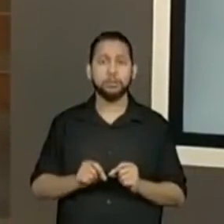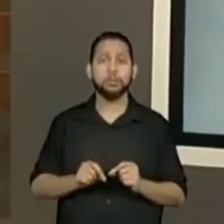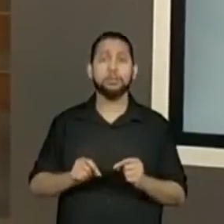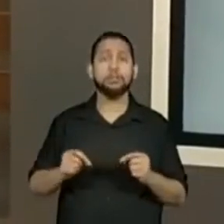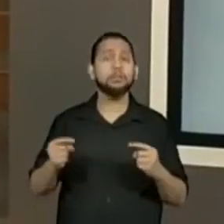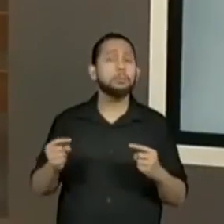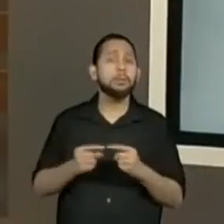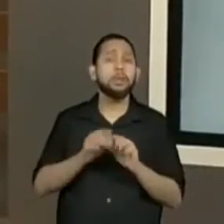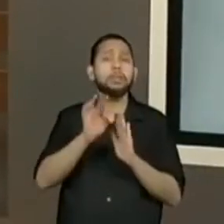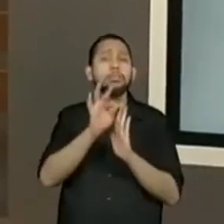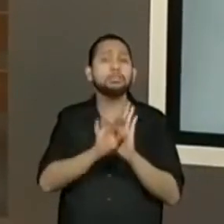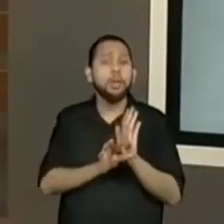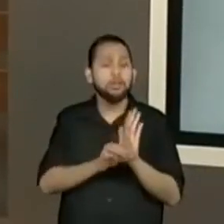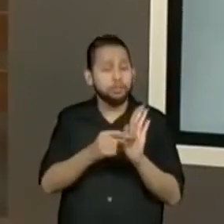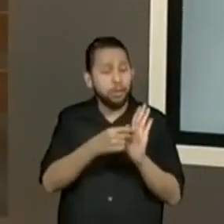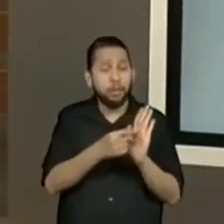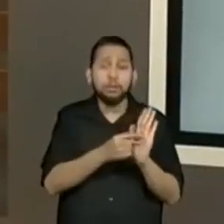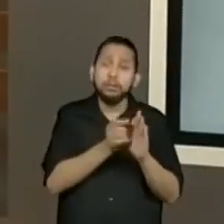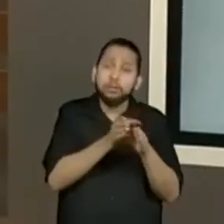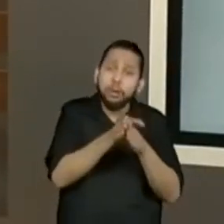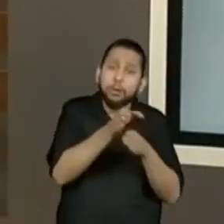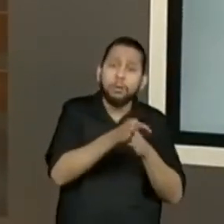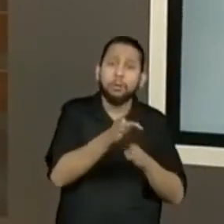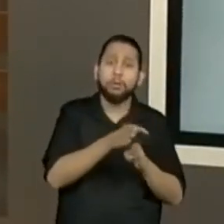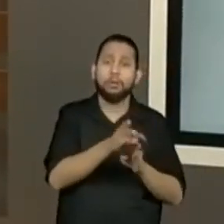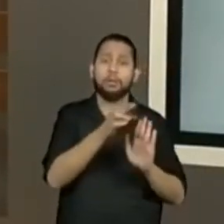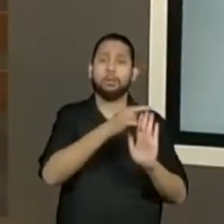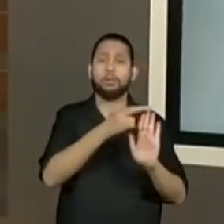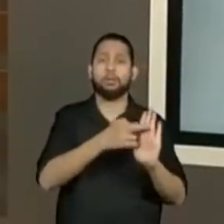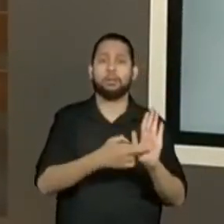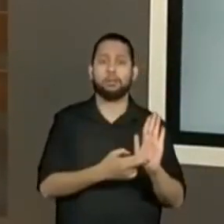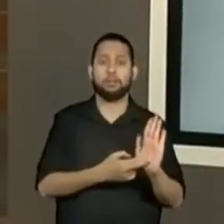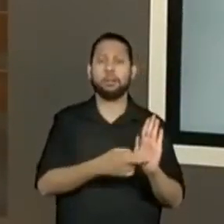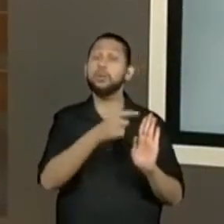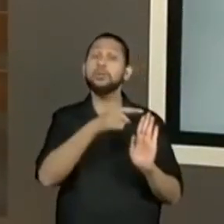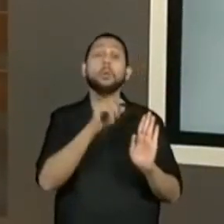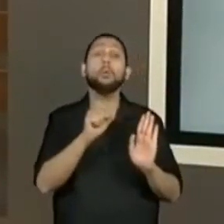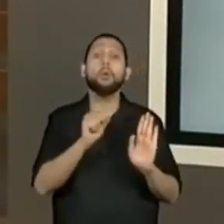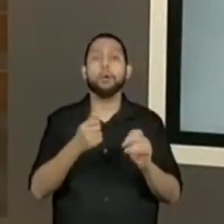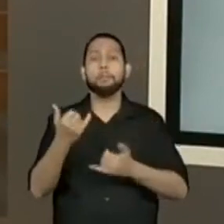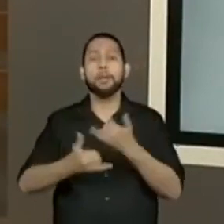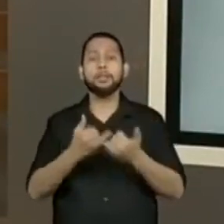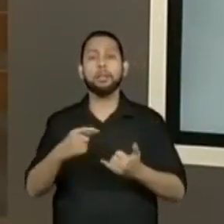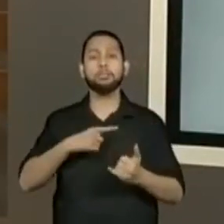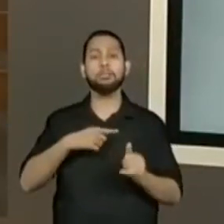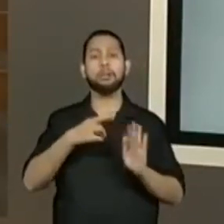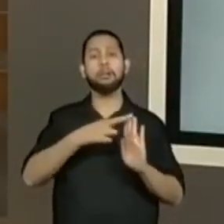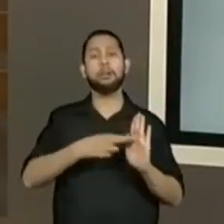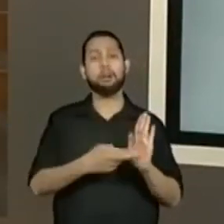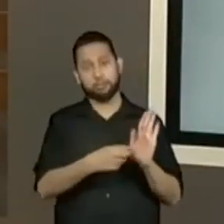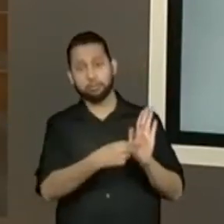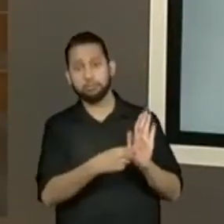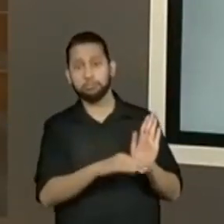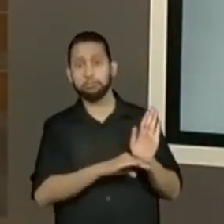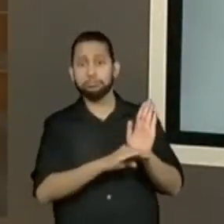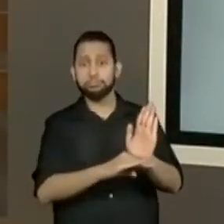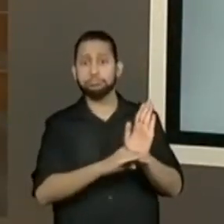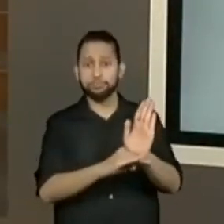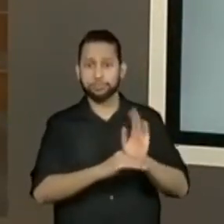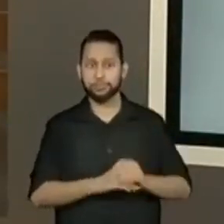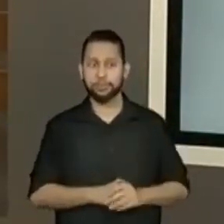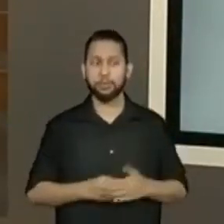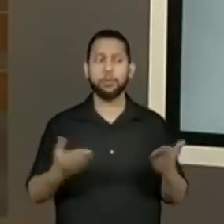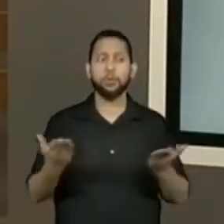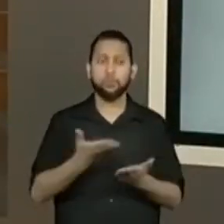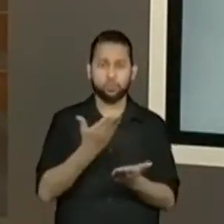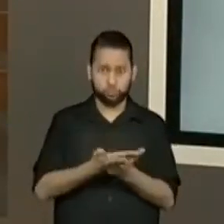com texto instrucional. Nós vamos trabalhar com regras de brincadeiras. E aí a gente vai, hoje, para a nossa aula,